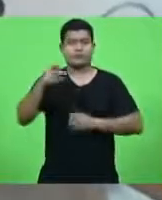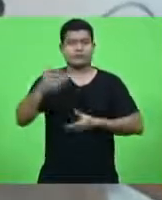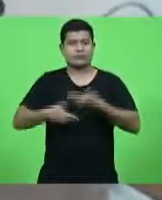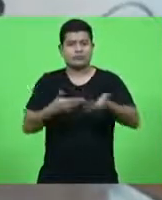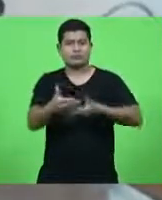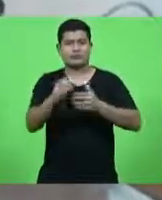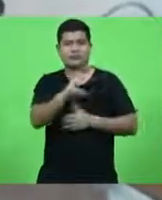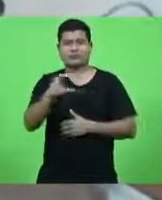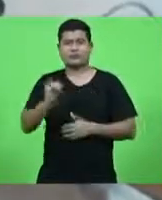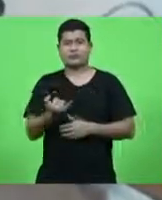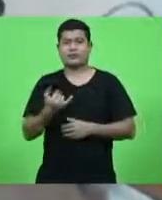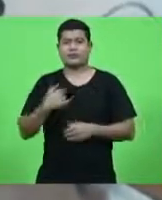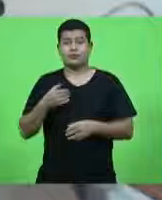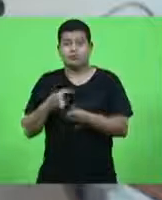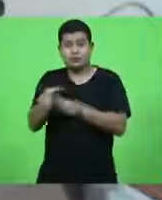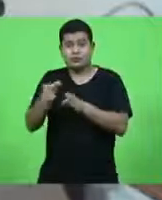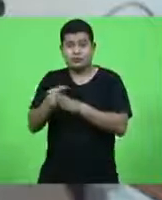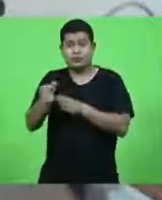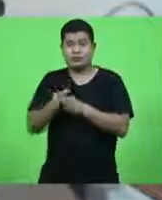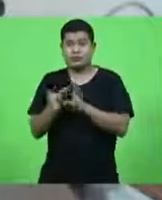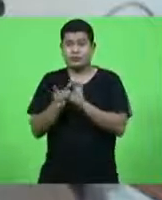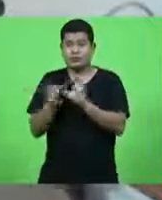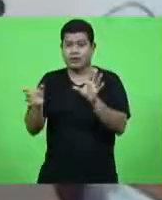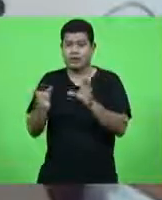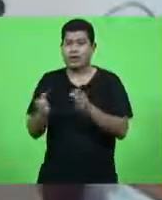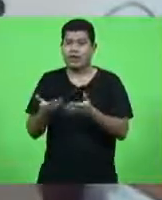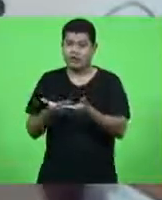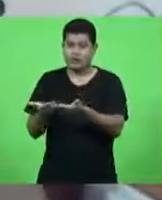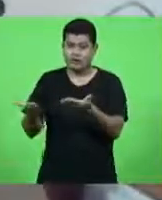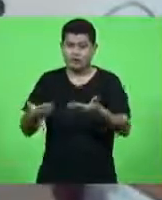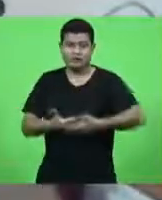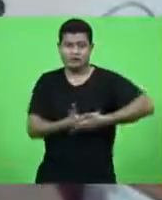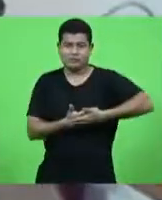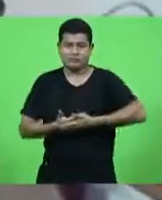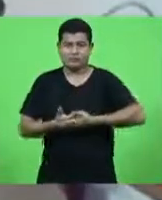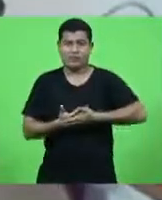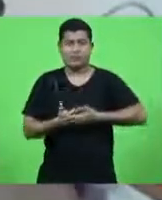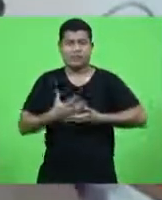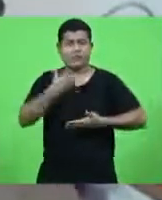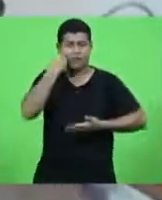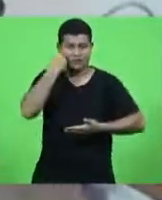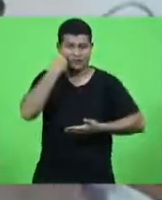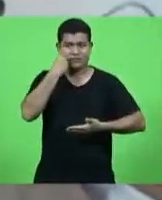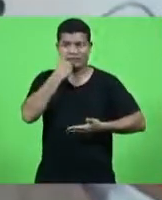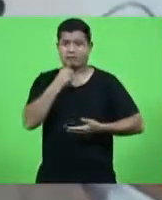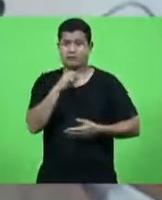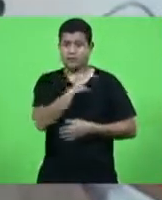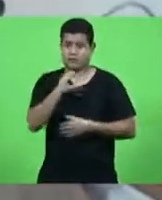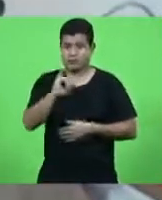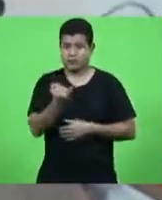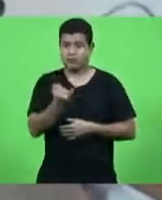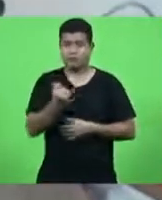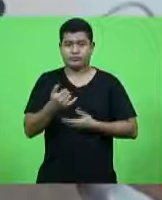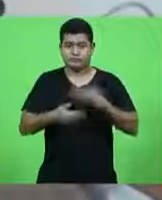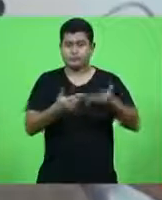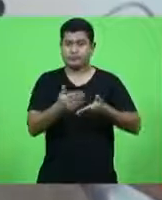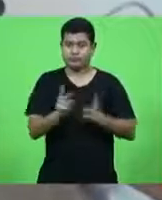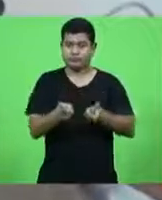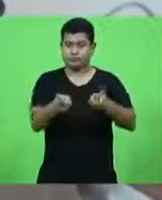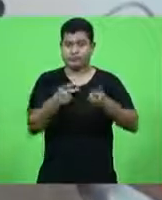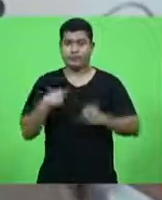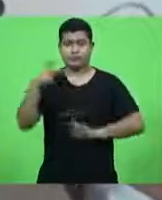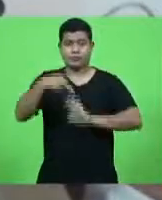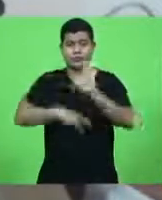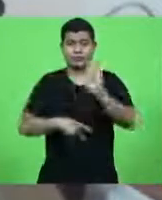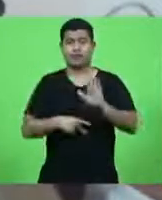orientação de entrega voluntária de bebês para adoção ainda na CCJ. Projeto que institui